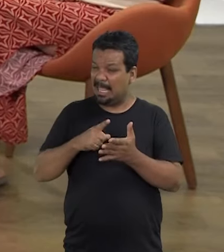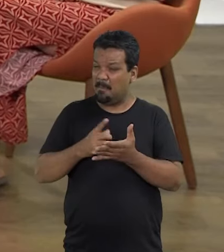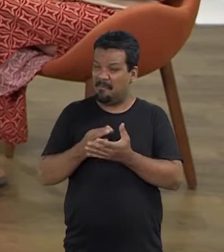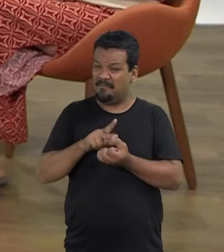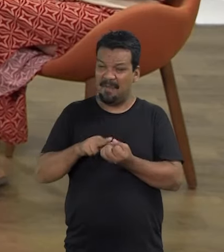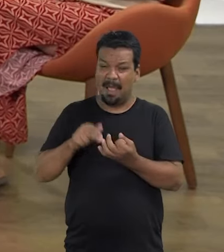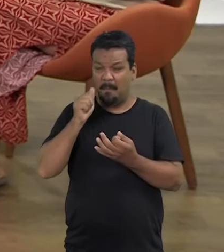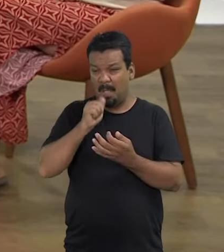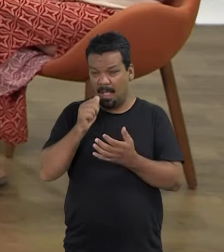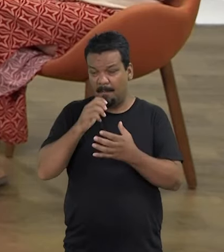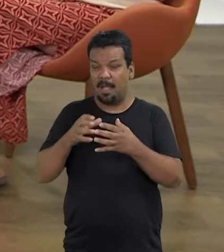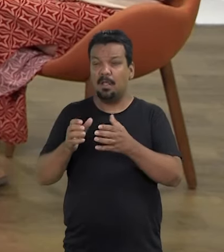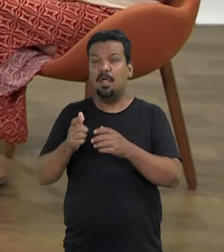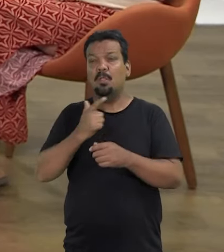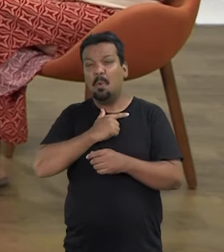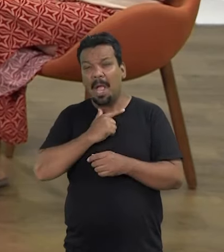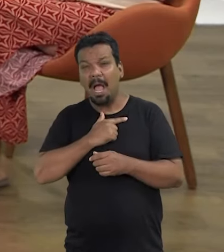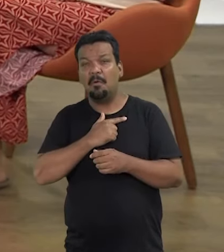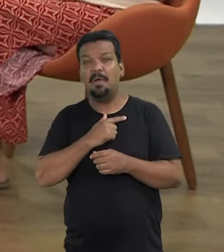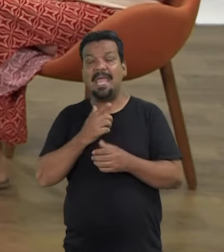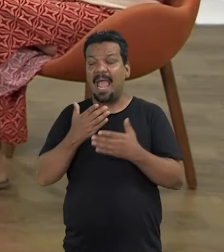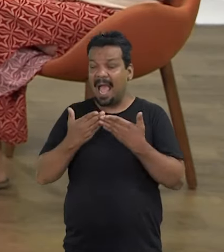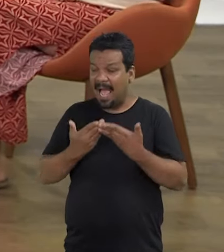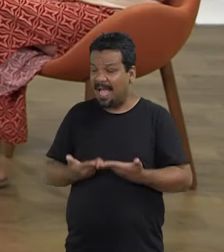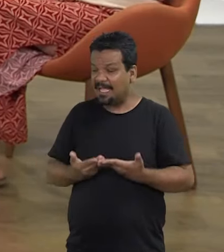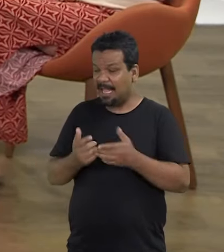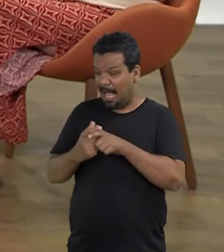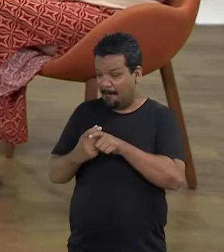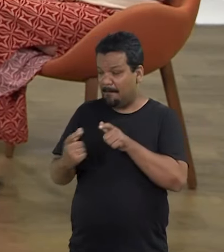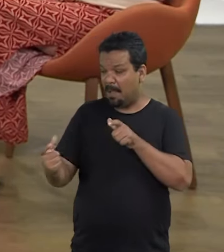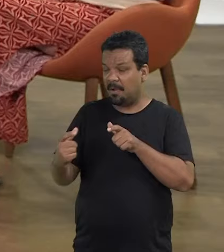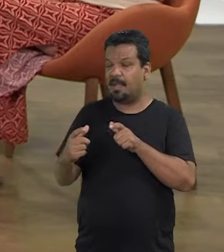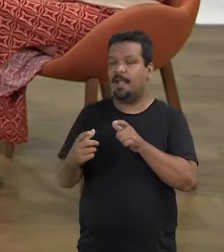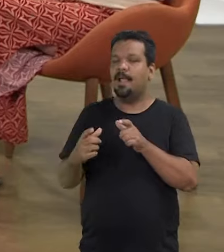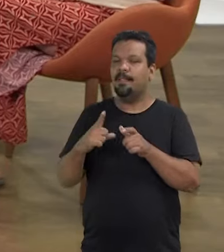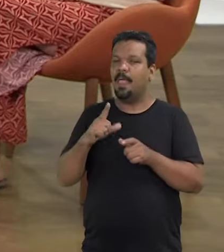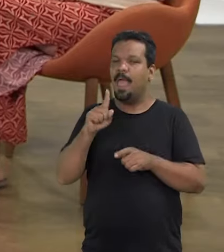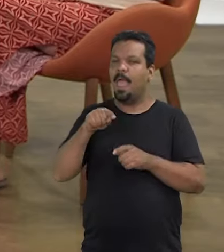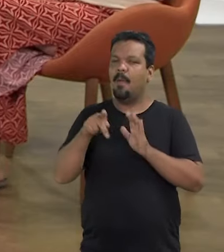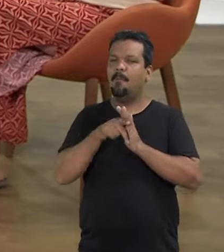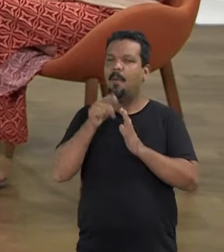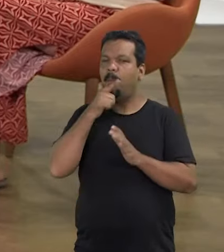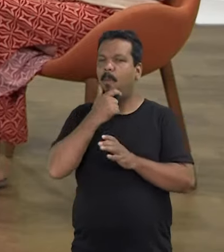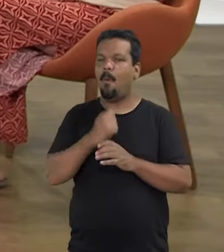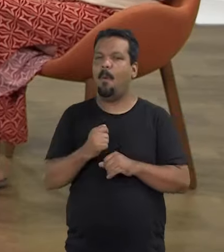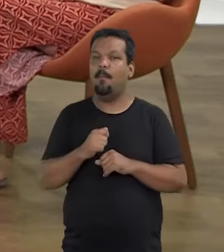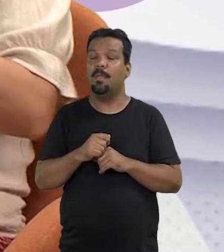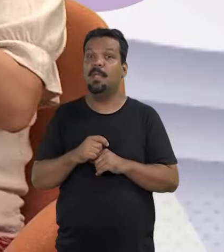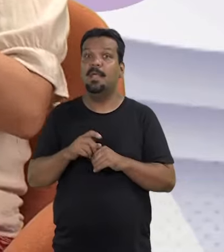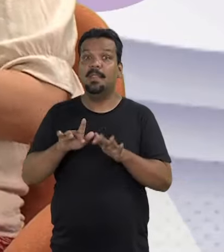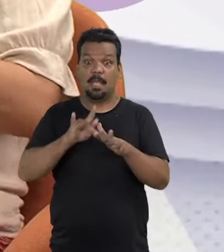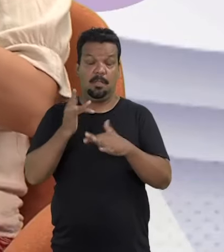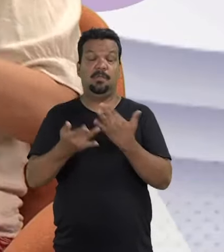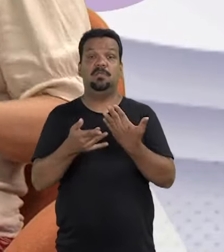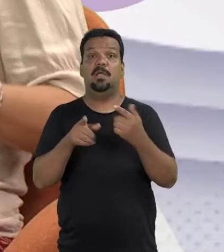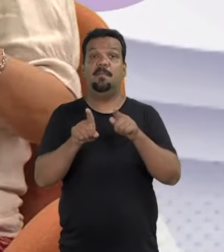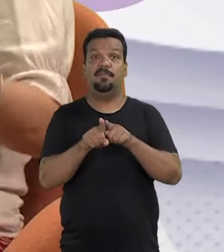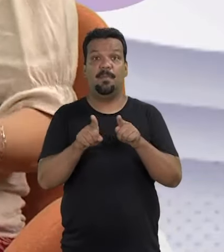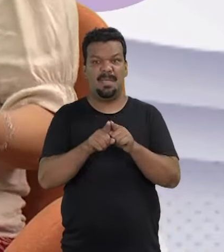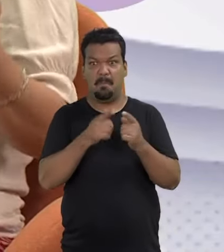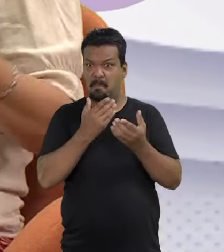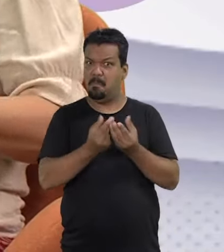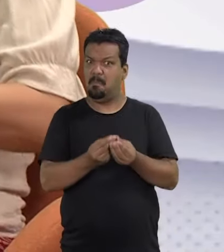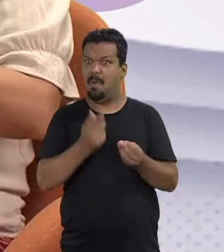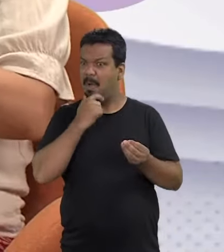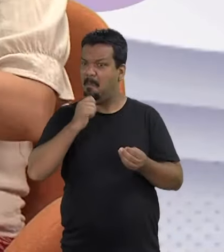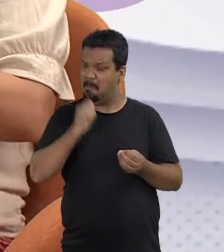A gente ainda tem muitas mulheres, mas nos cargos que decidem, ainda a maioria é formada por homens. E aí a gente tem uma